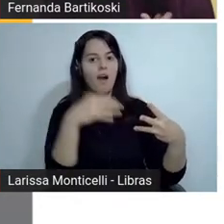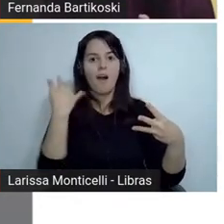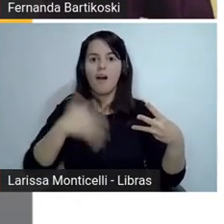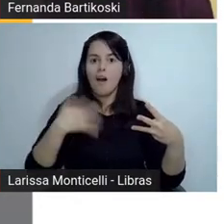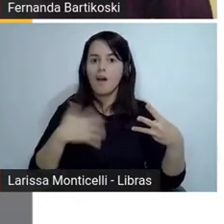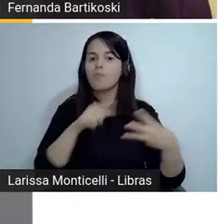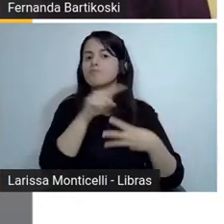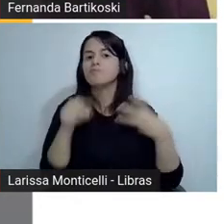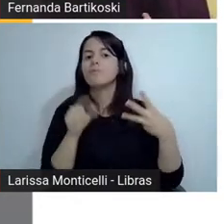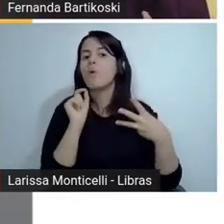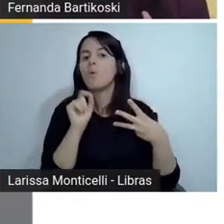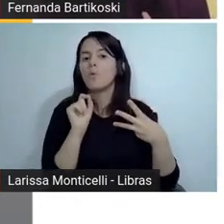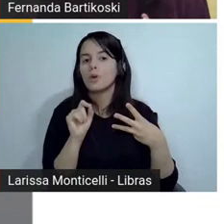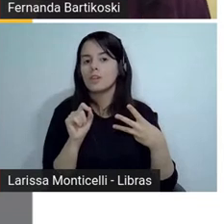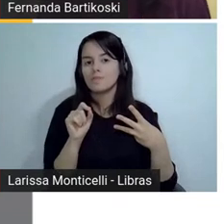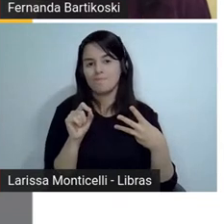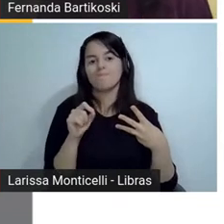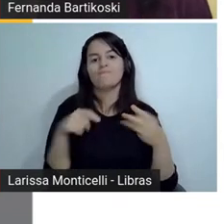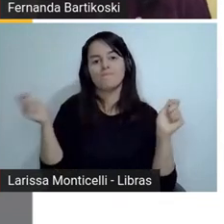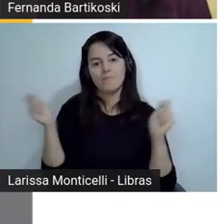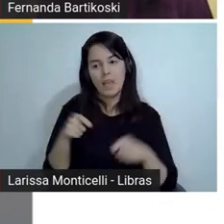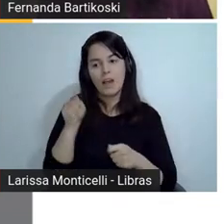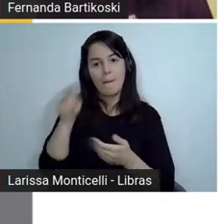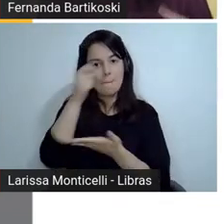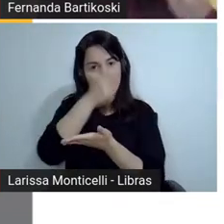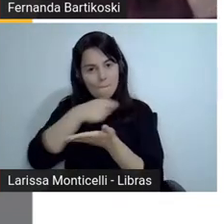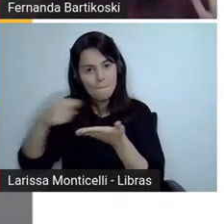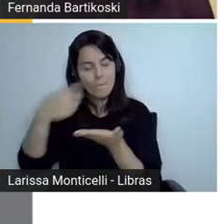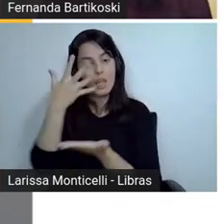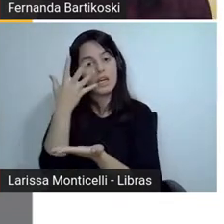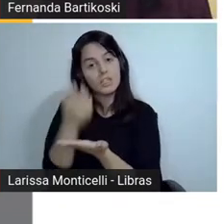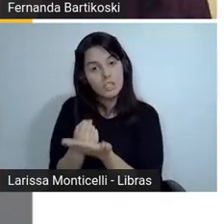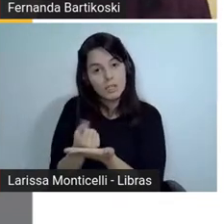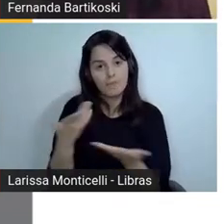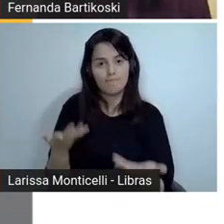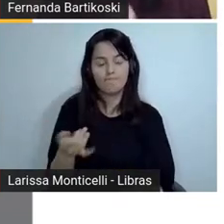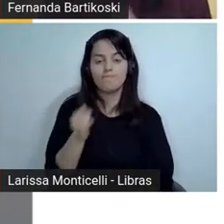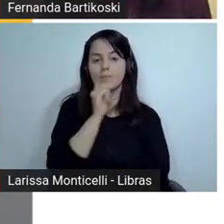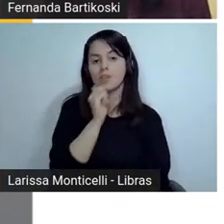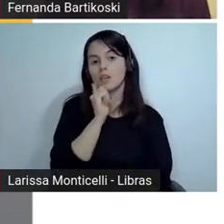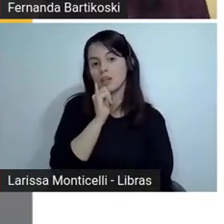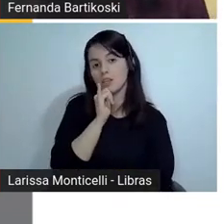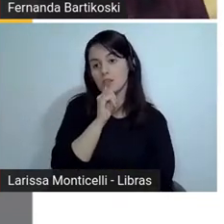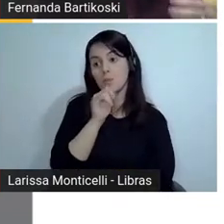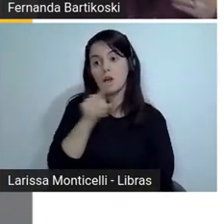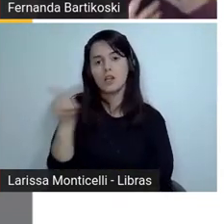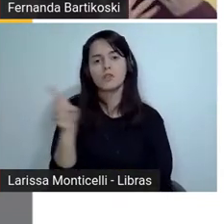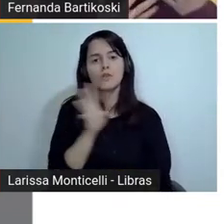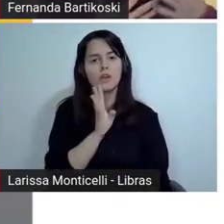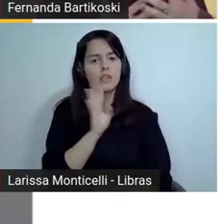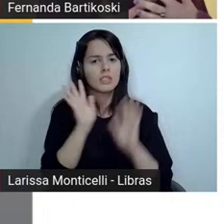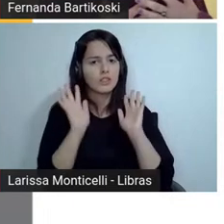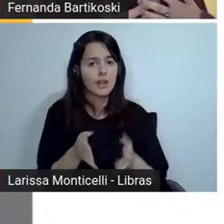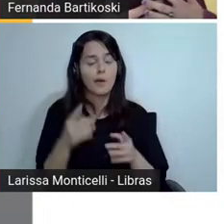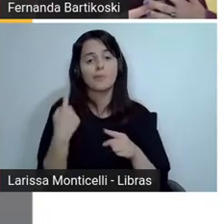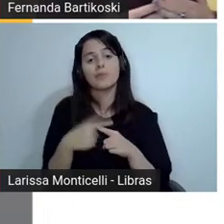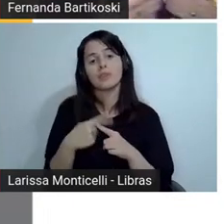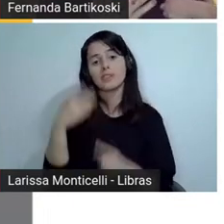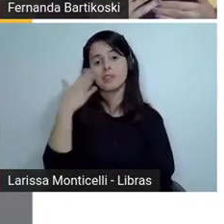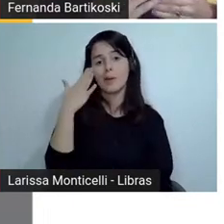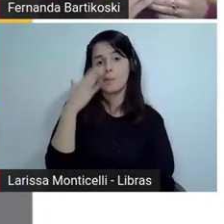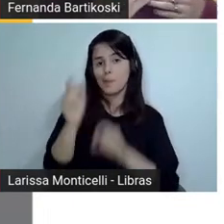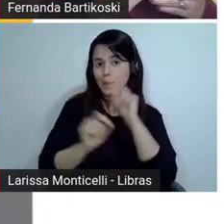questão de apreciação do texto ou não né então se eles já conheciam porque a gente sabe que mesmo que eu li um texto